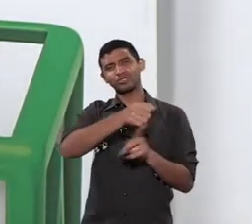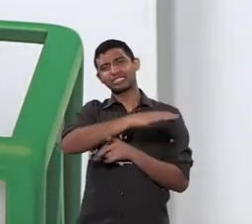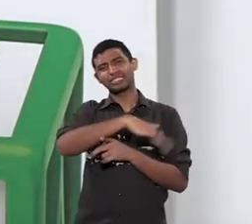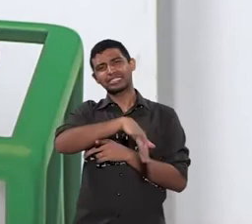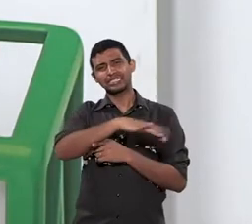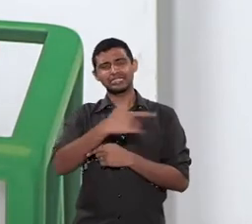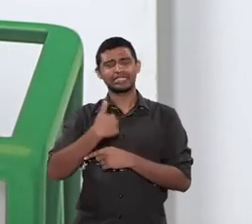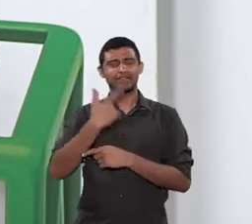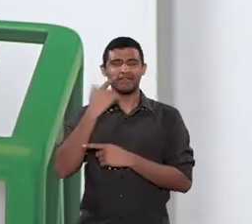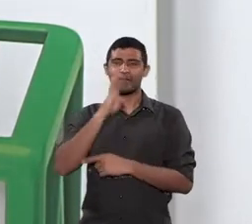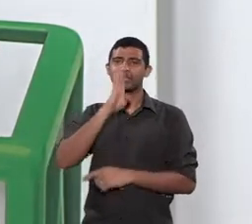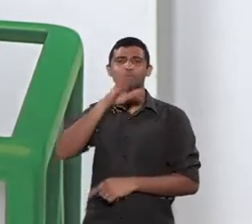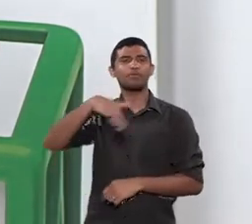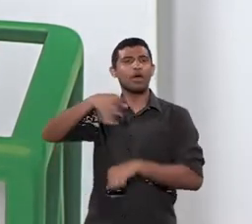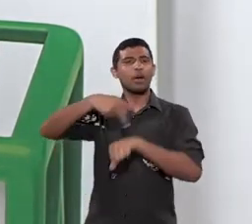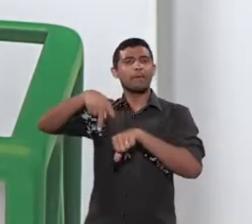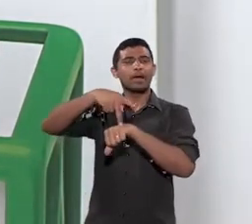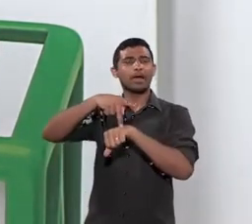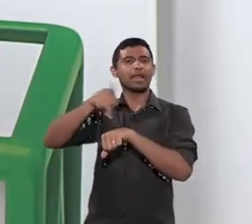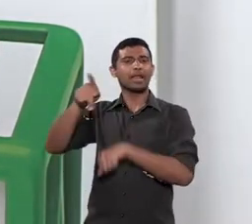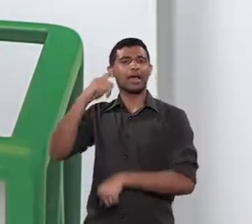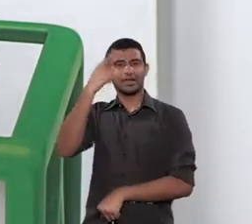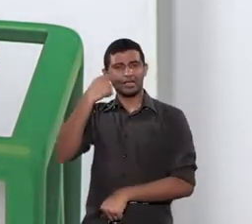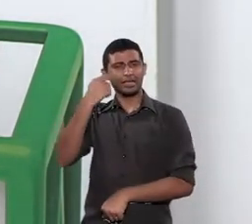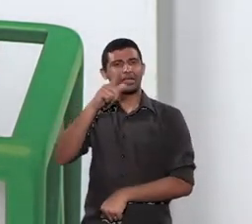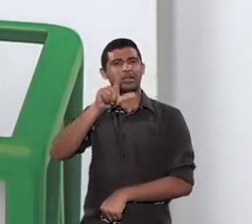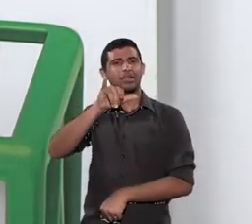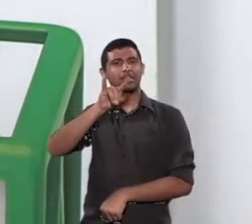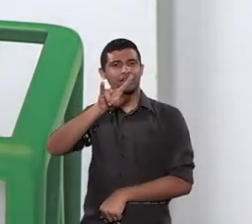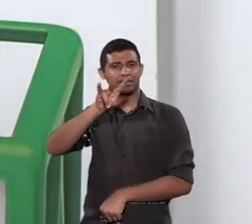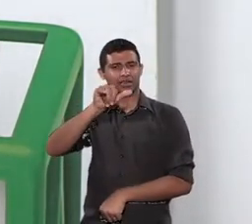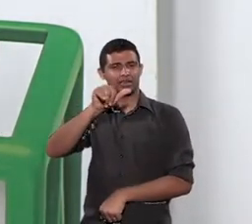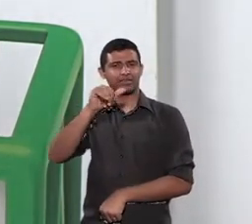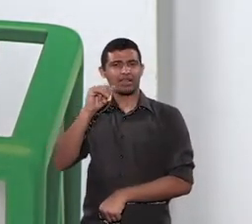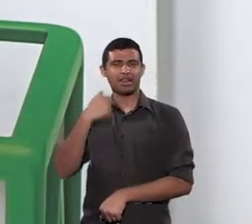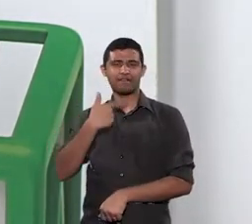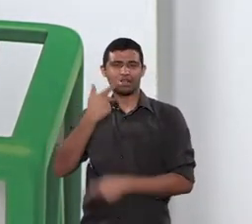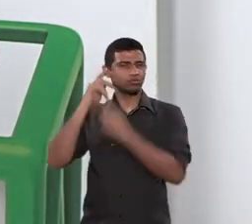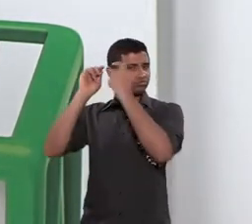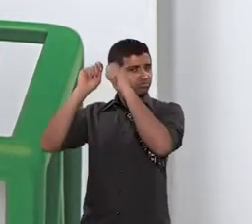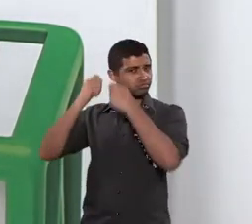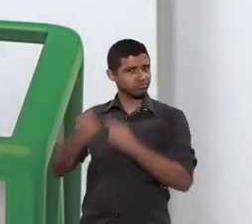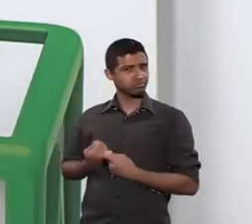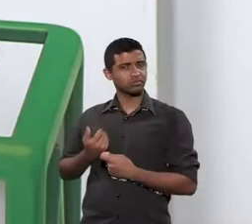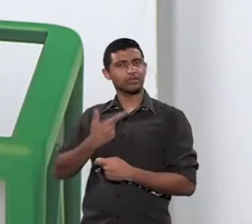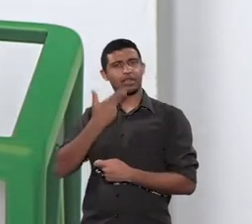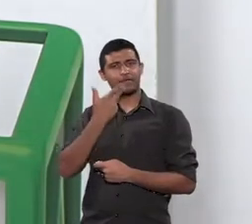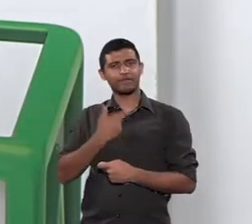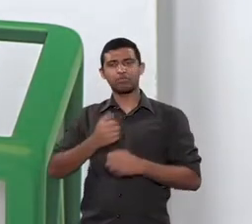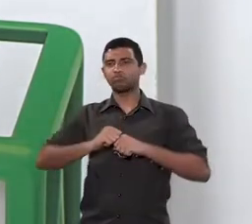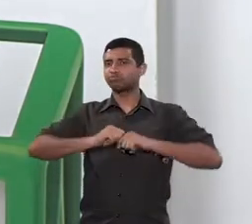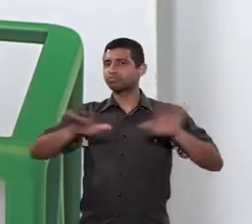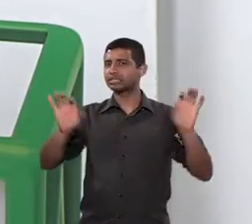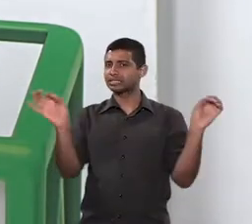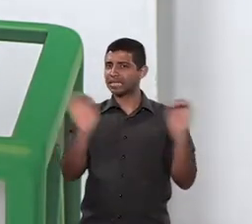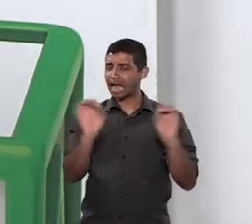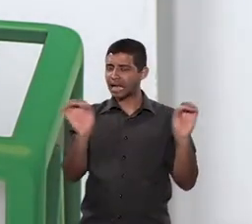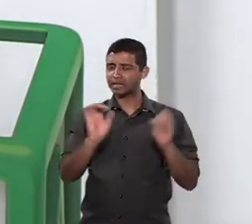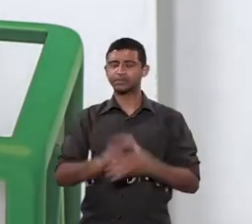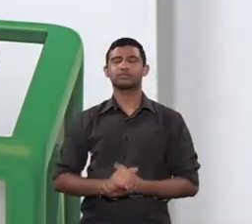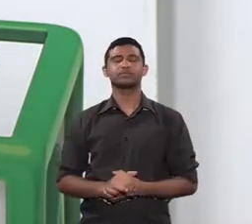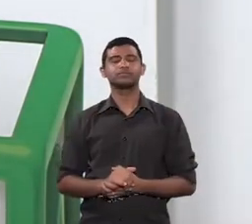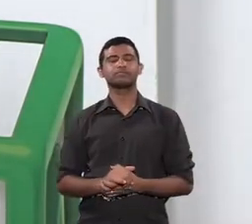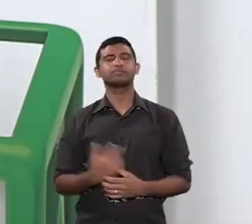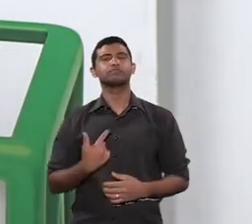Então, a Argentina, por exemplo, isso foi muito provocado pela Lívia Sampaio, que fez um documentário chamado Tranças, é um documentário que não foi lançado ainda, mas eu a oportunidade de ver, que é,